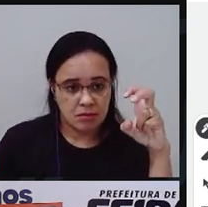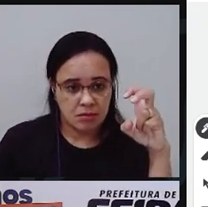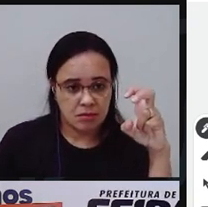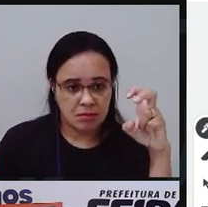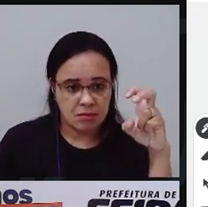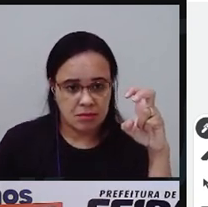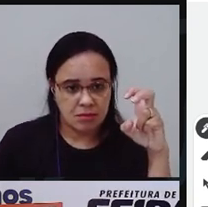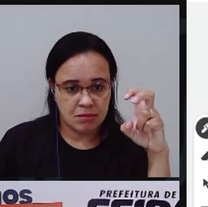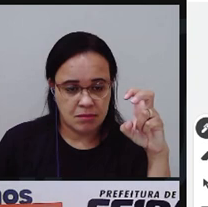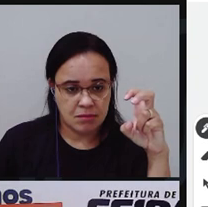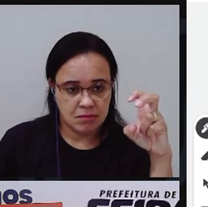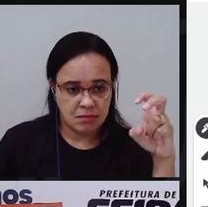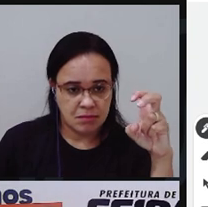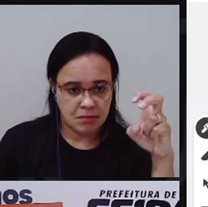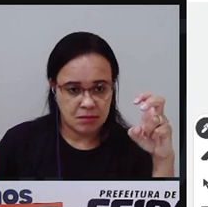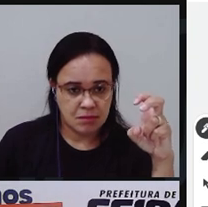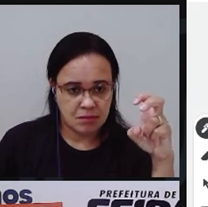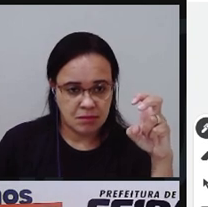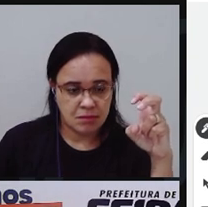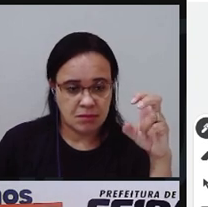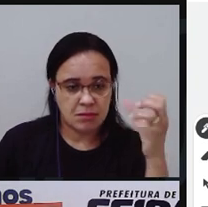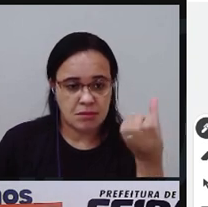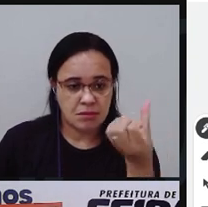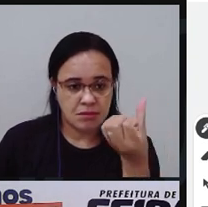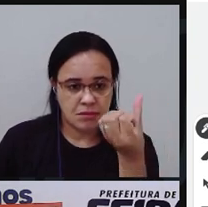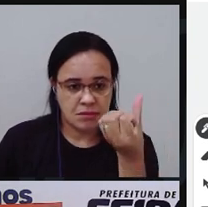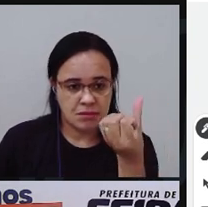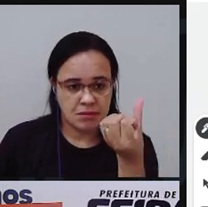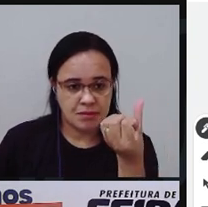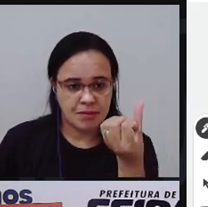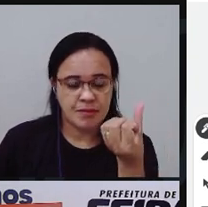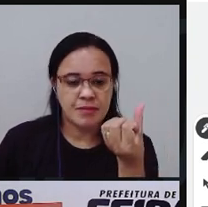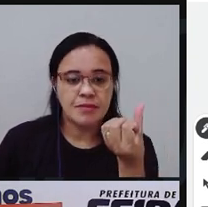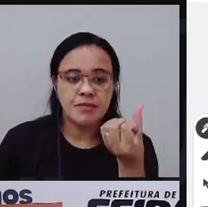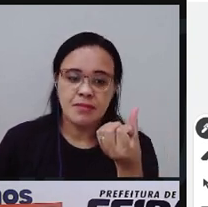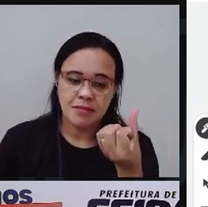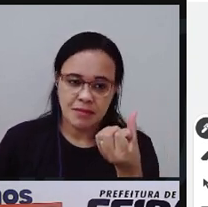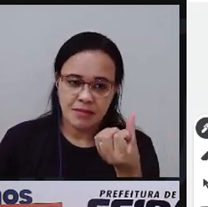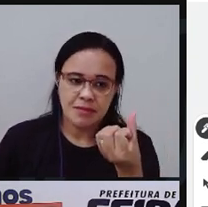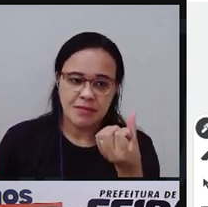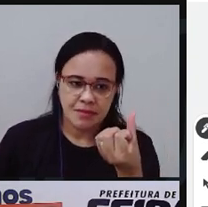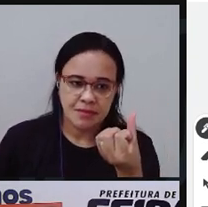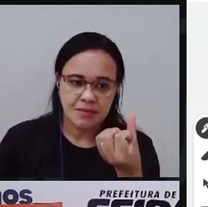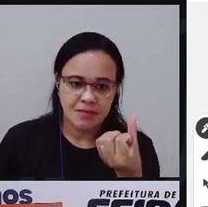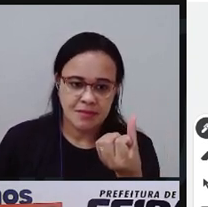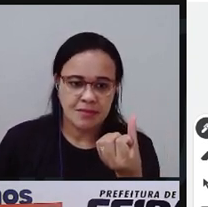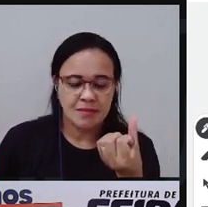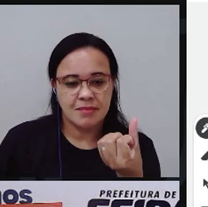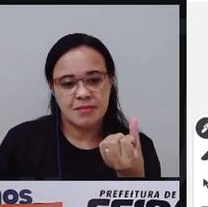cinco, seis,